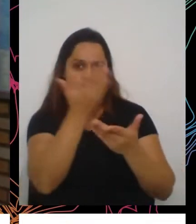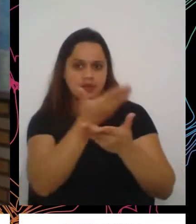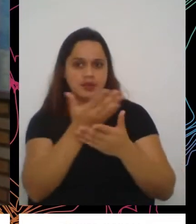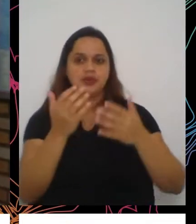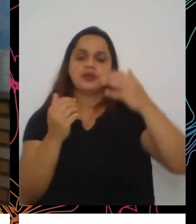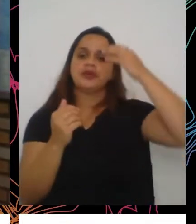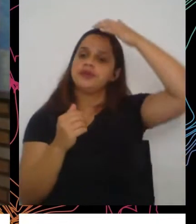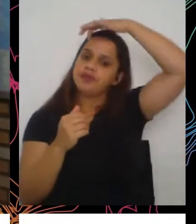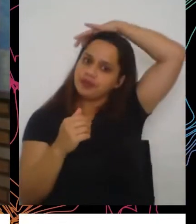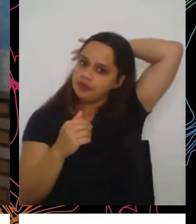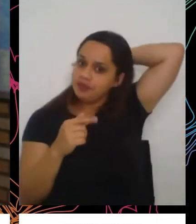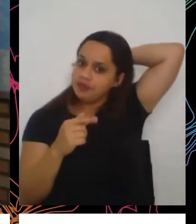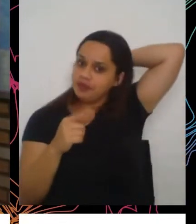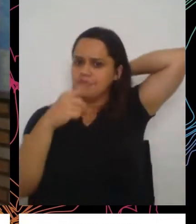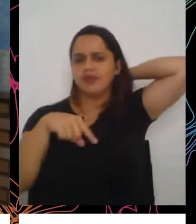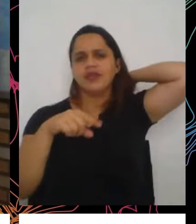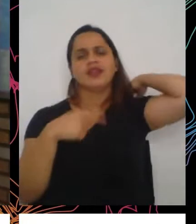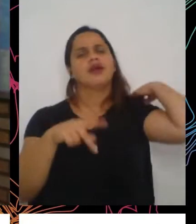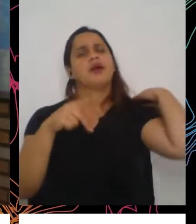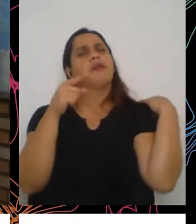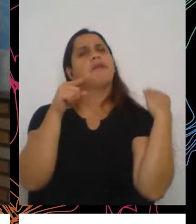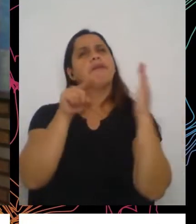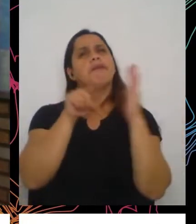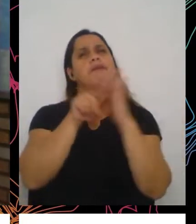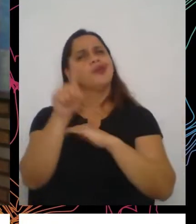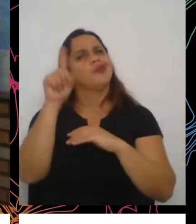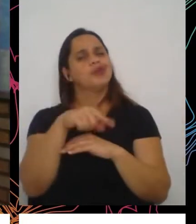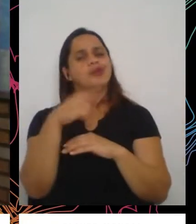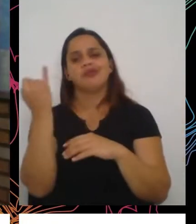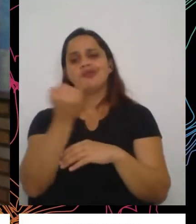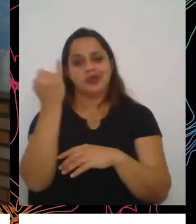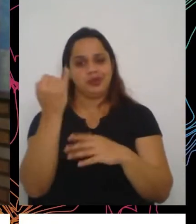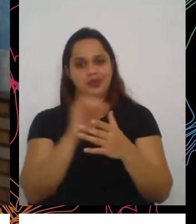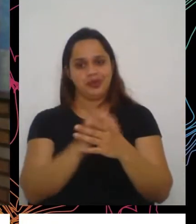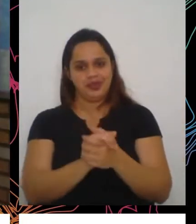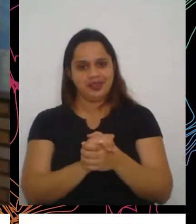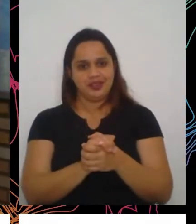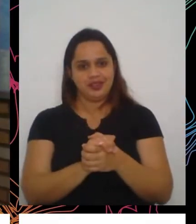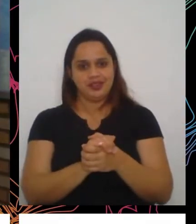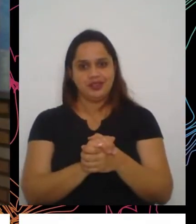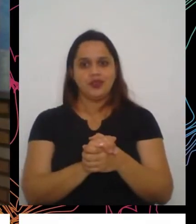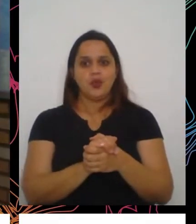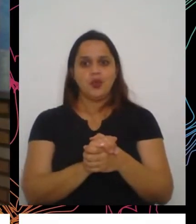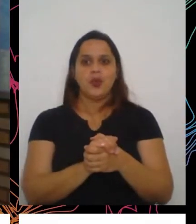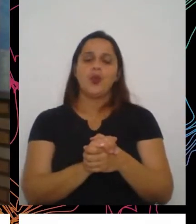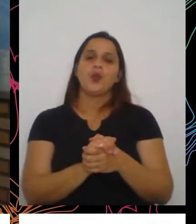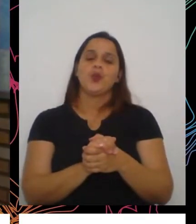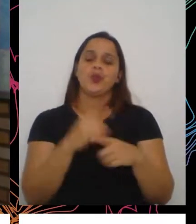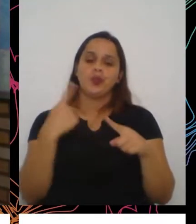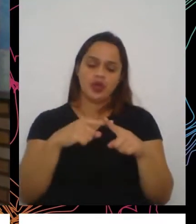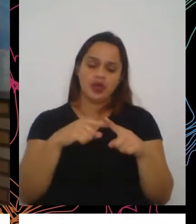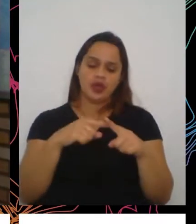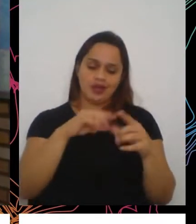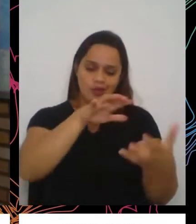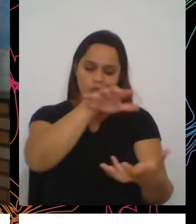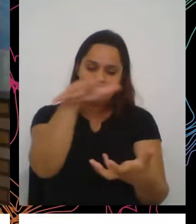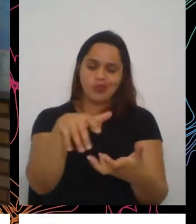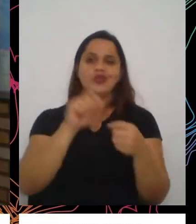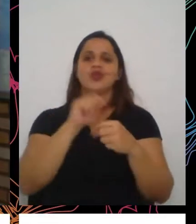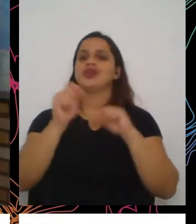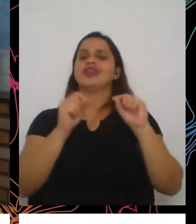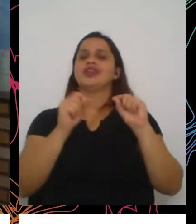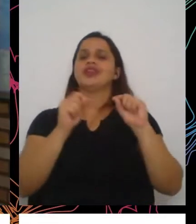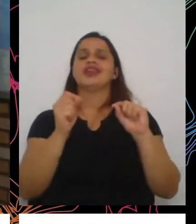O mundo, ele passa por um processo de recrudescimento, da volta da fome.